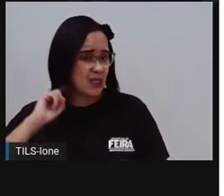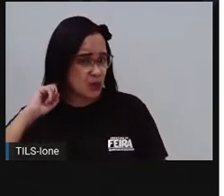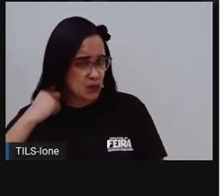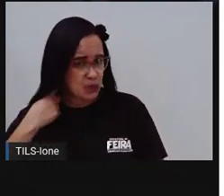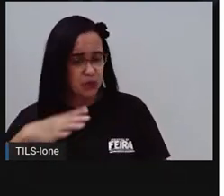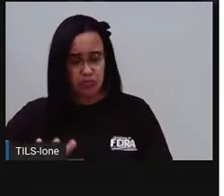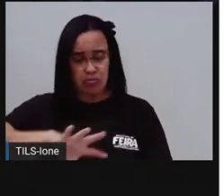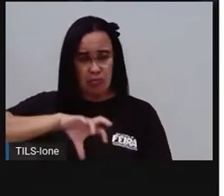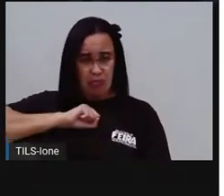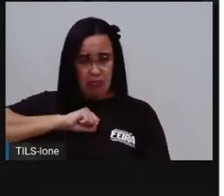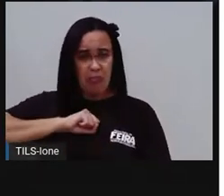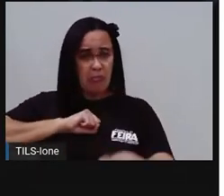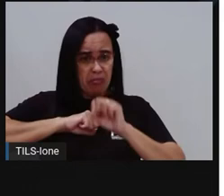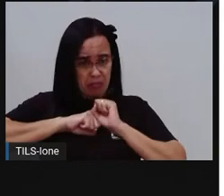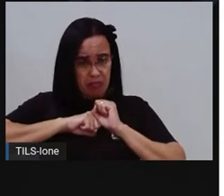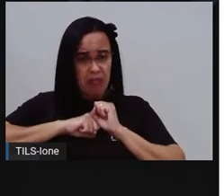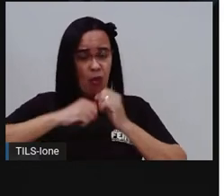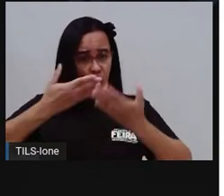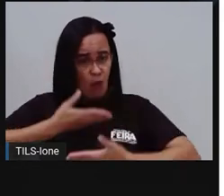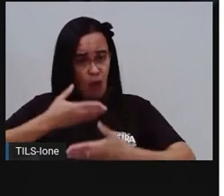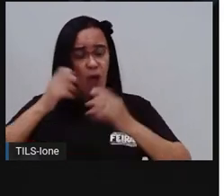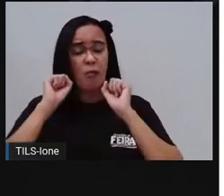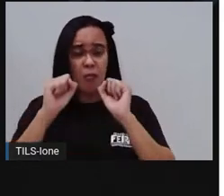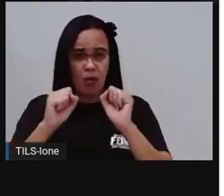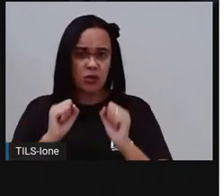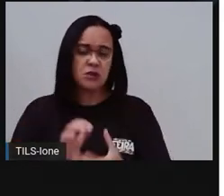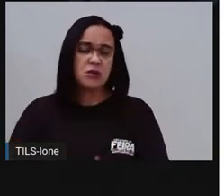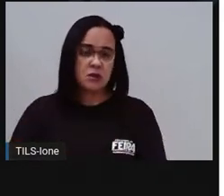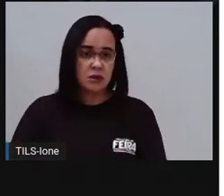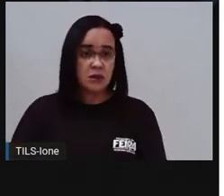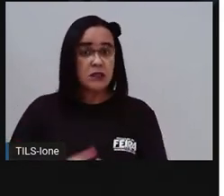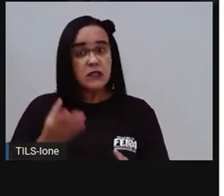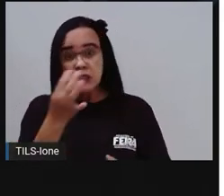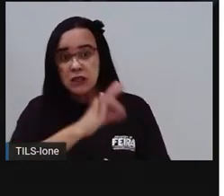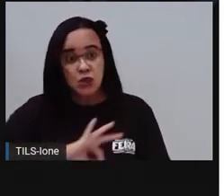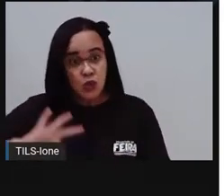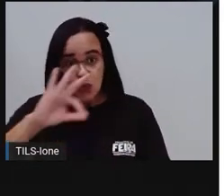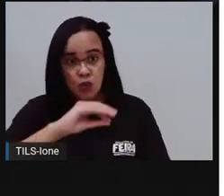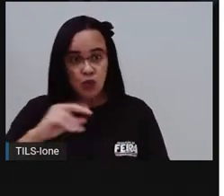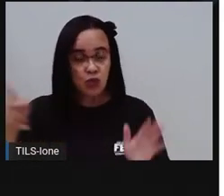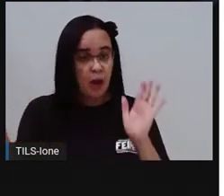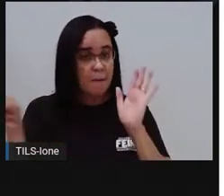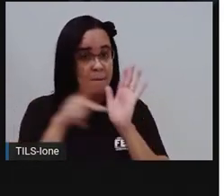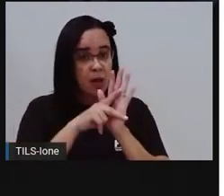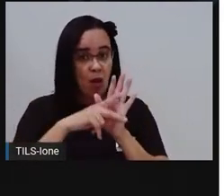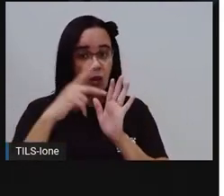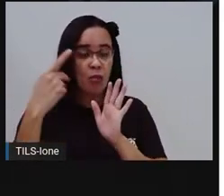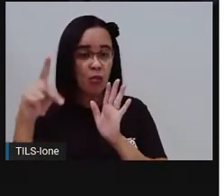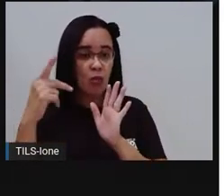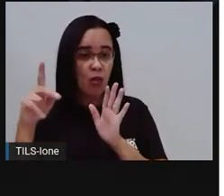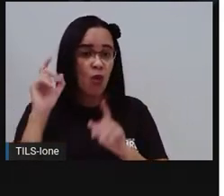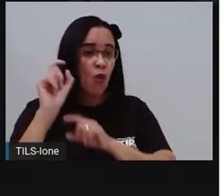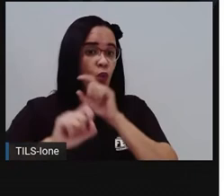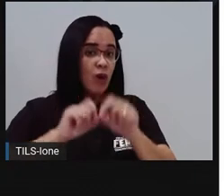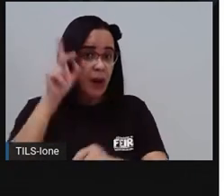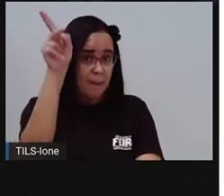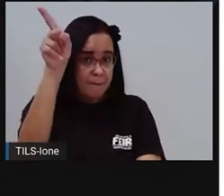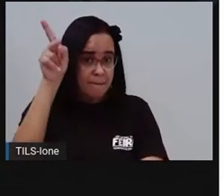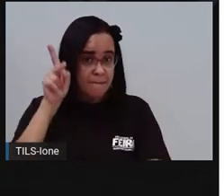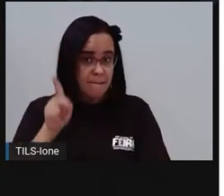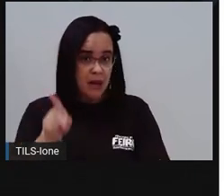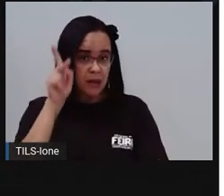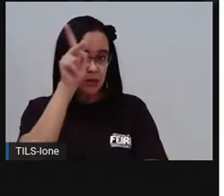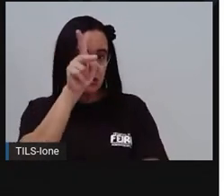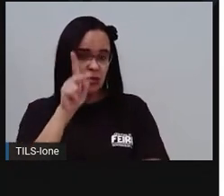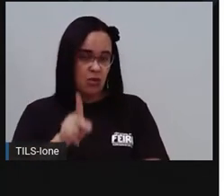no corpo dele também. são objetos pessoais esse aqui também, né? E aí depois que você usou e lavou, outra